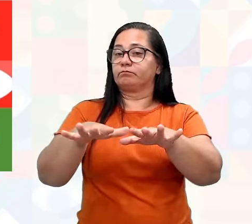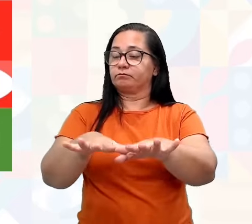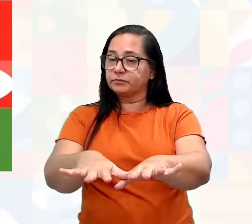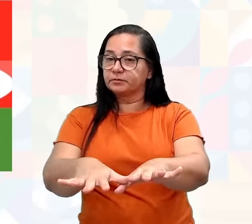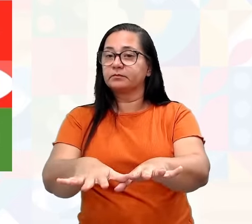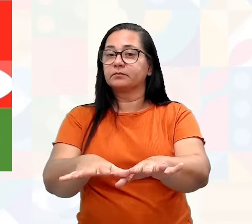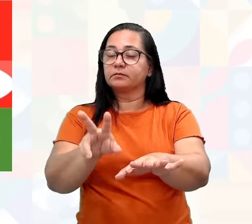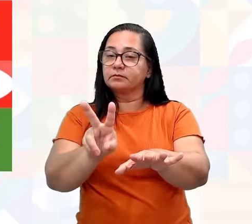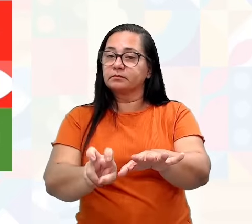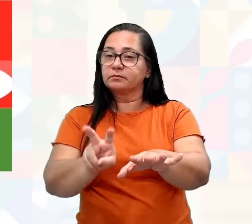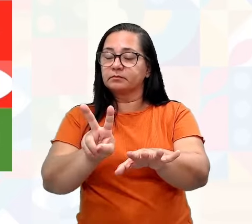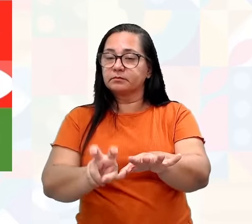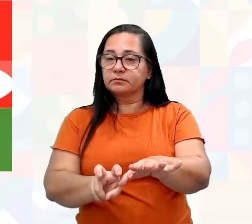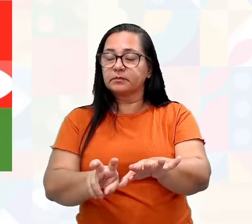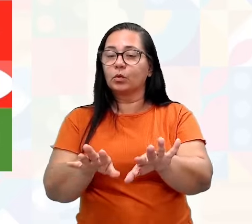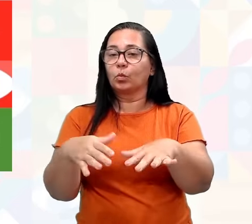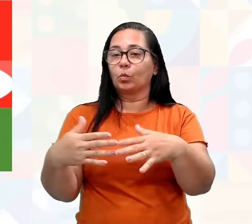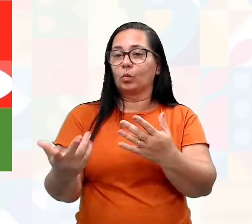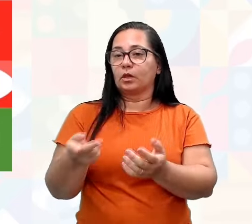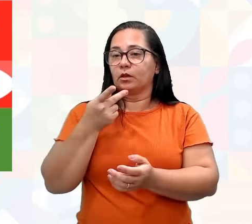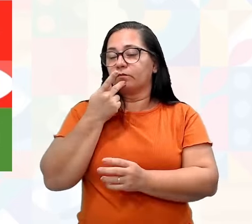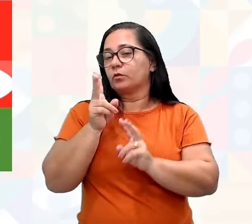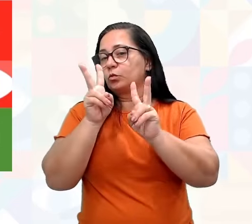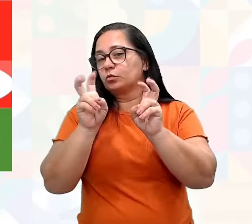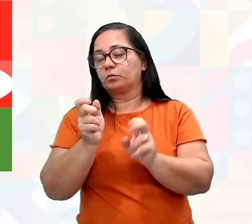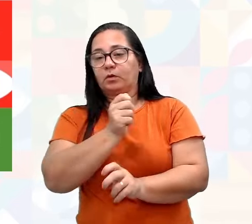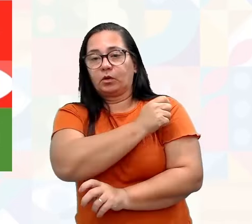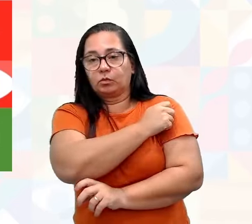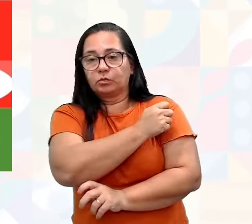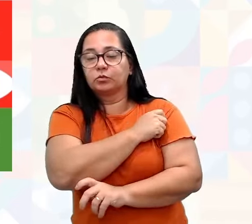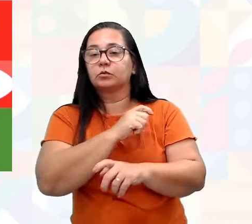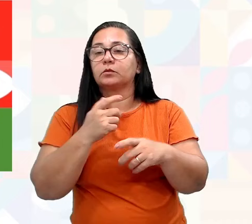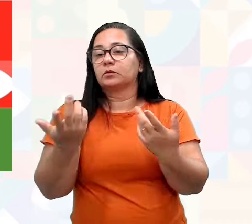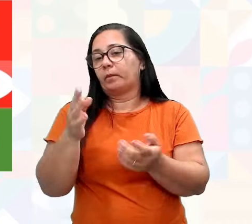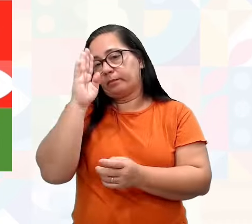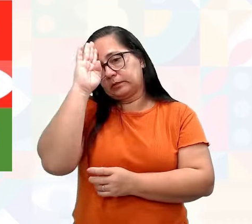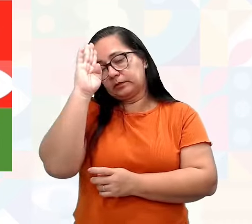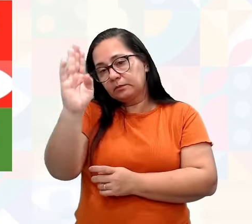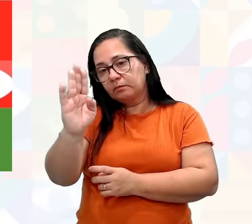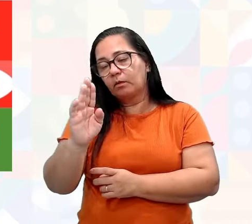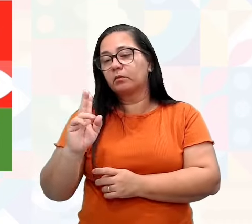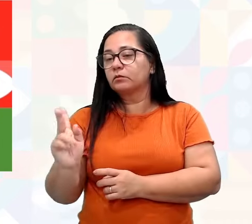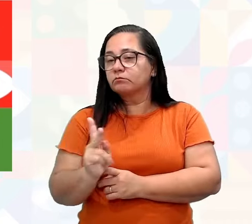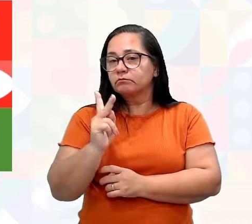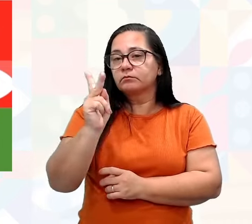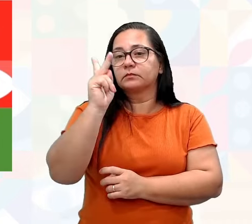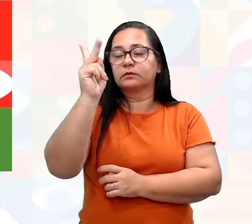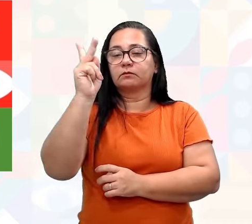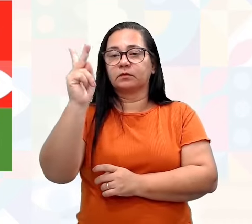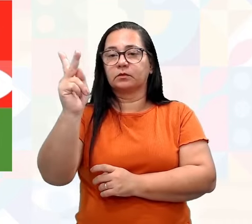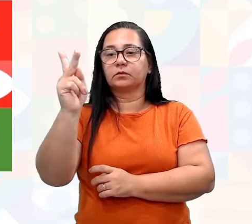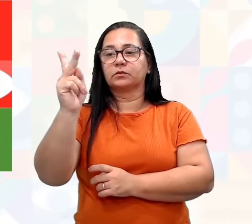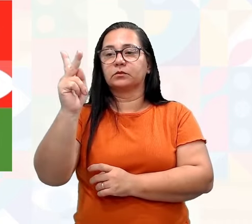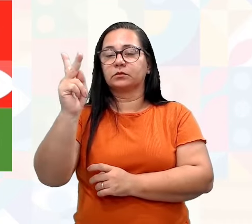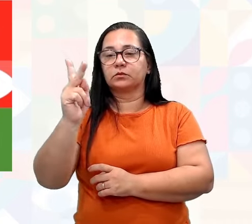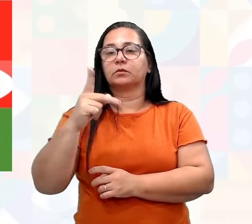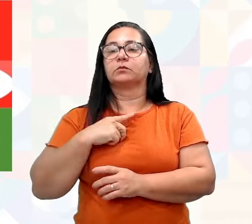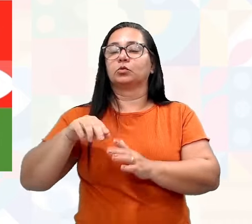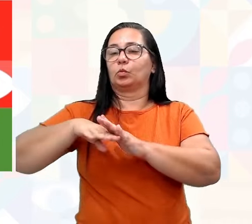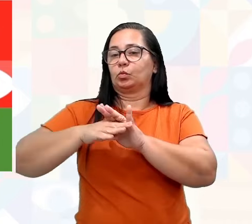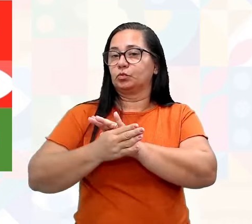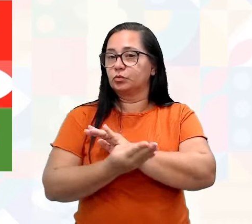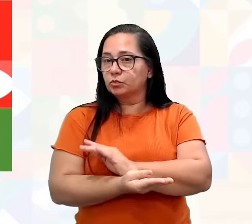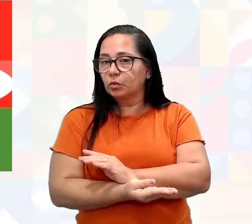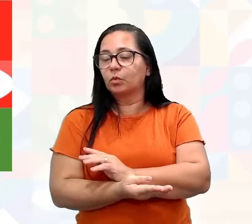inclusão, quando a gente se retrata de aluno, principalmente com valores da parte de costumes,